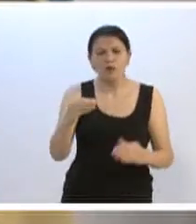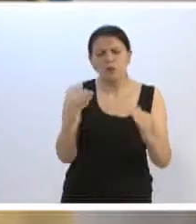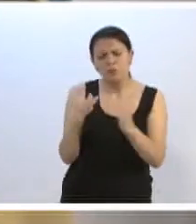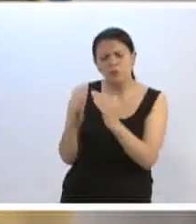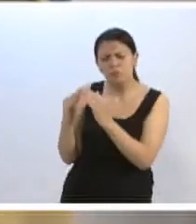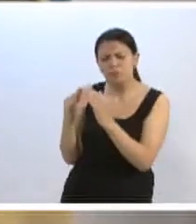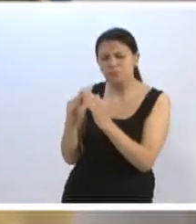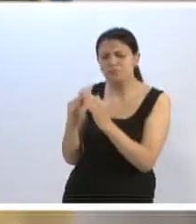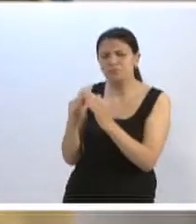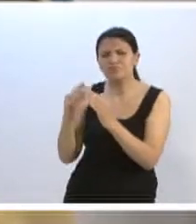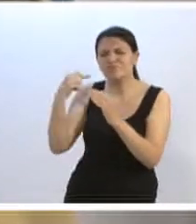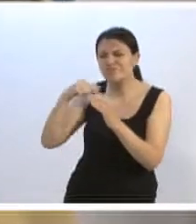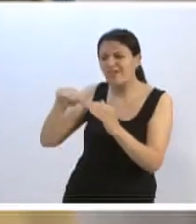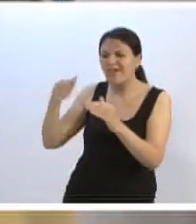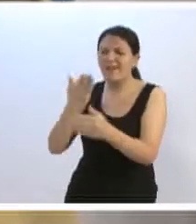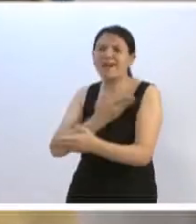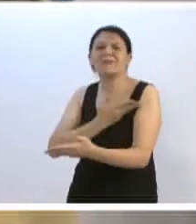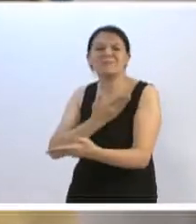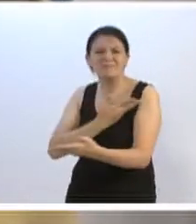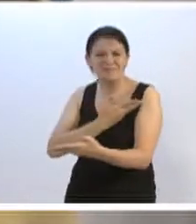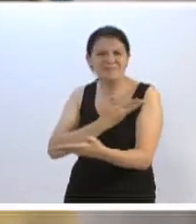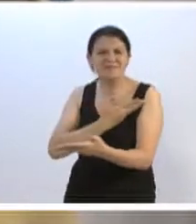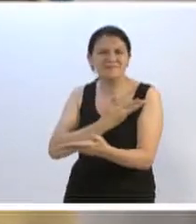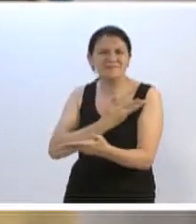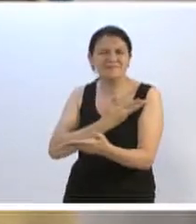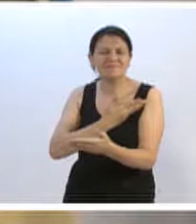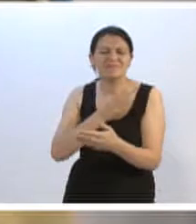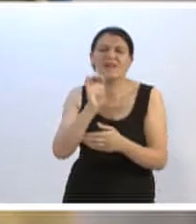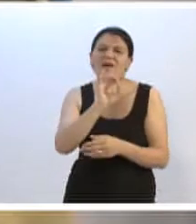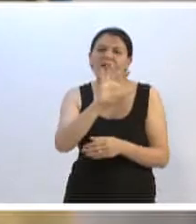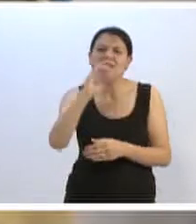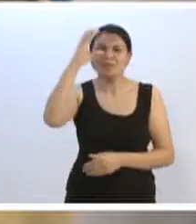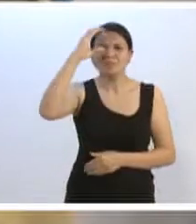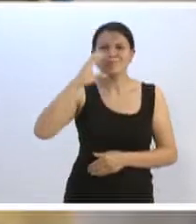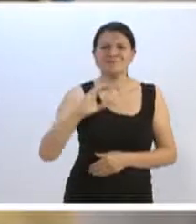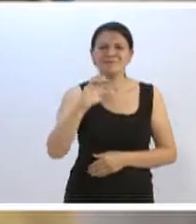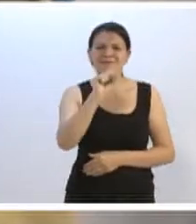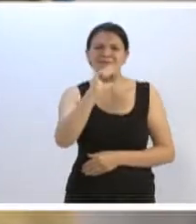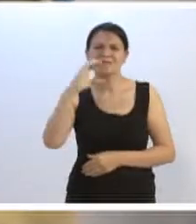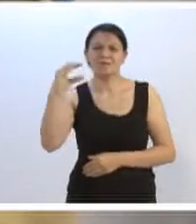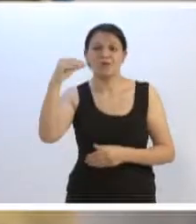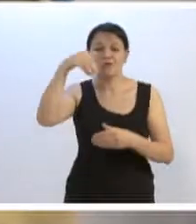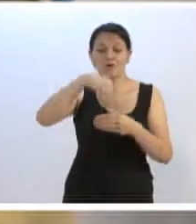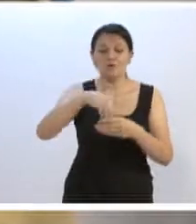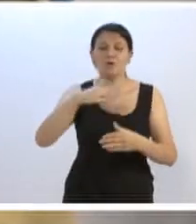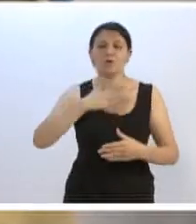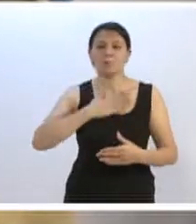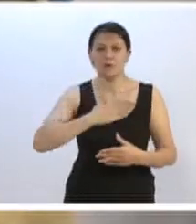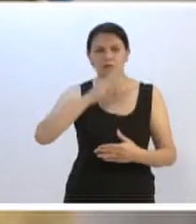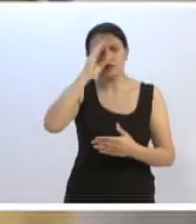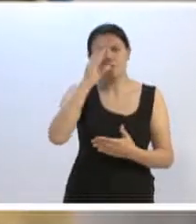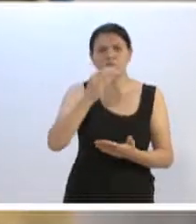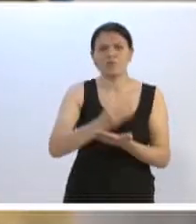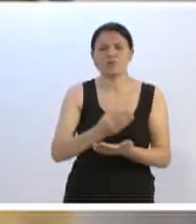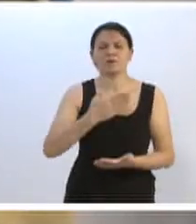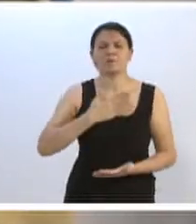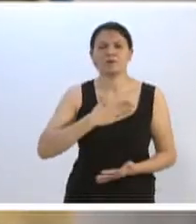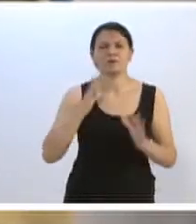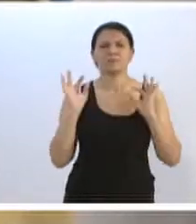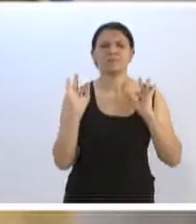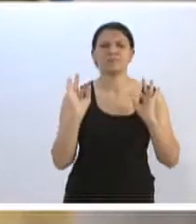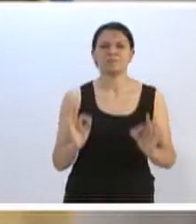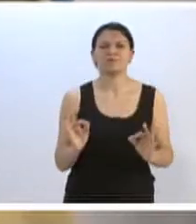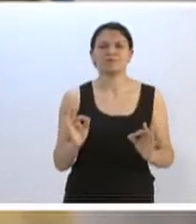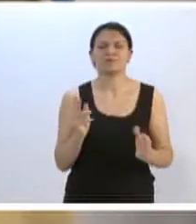apoiadores, eleitores, enfim. A cada cidadão catarinense que votou em mim, que confiou o seu voto em mim. Na certeza de como